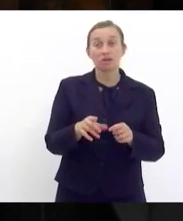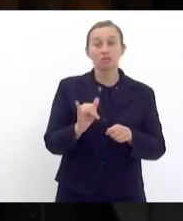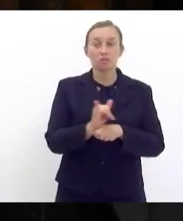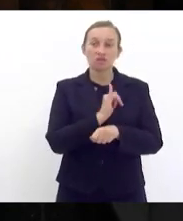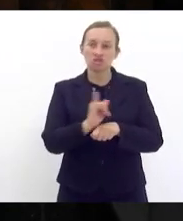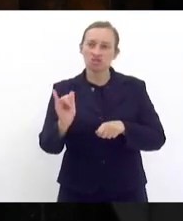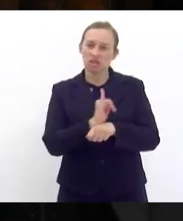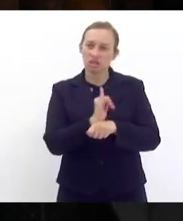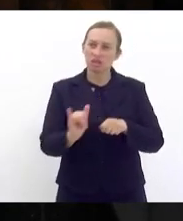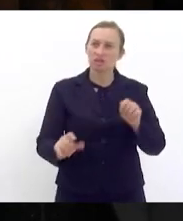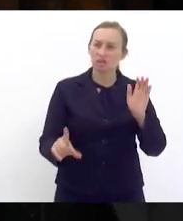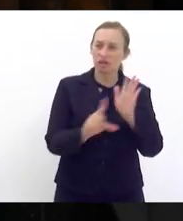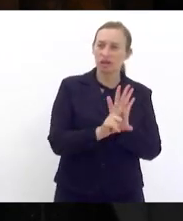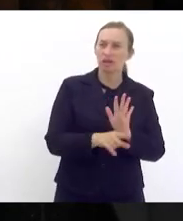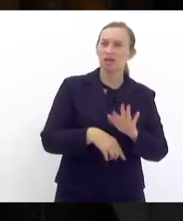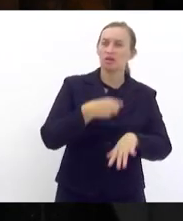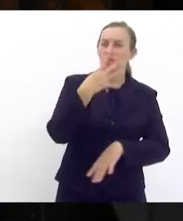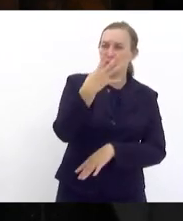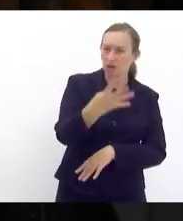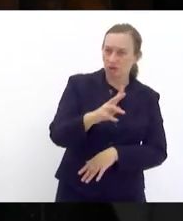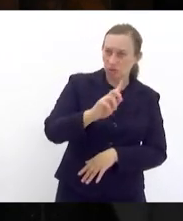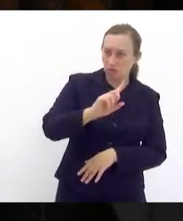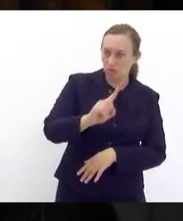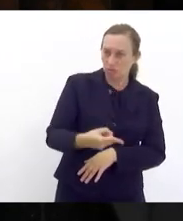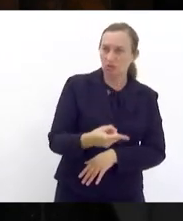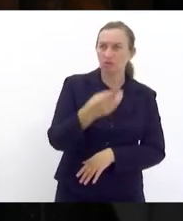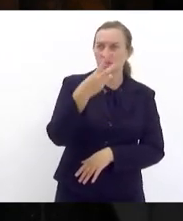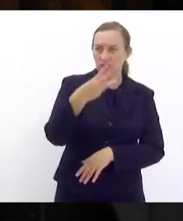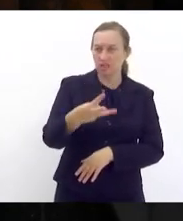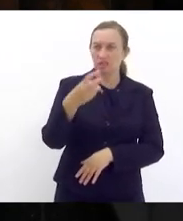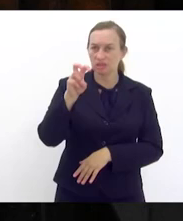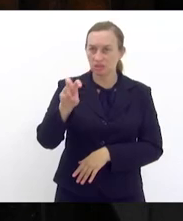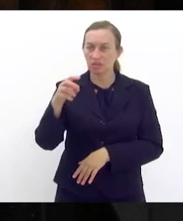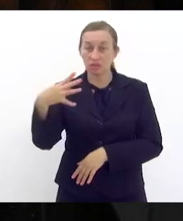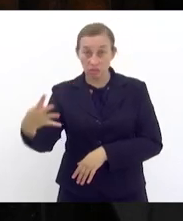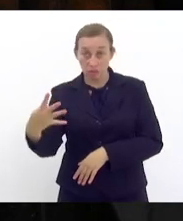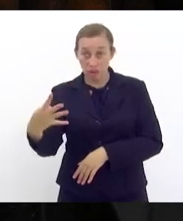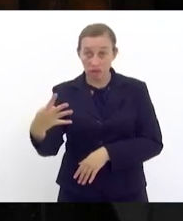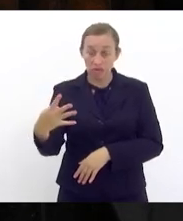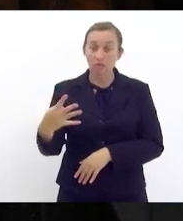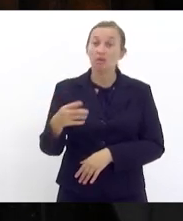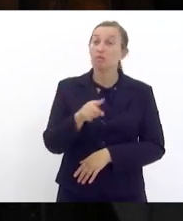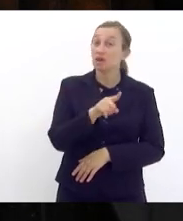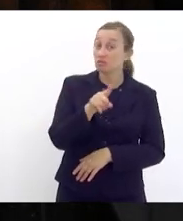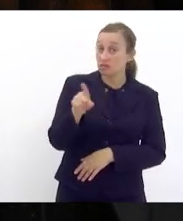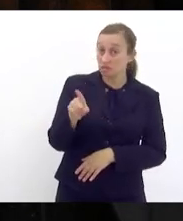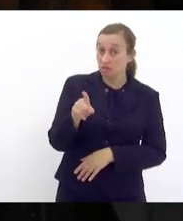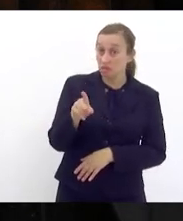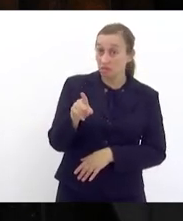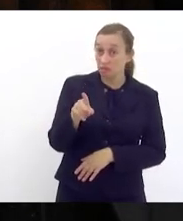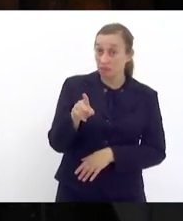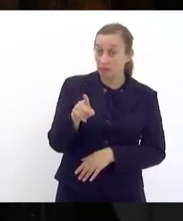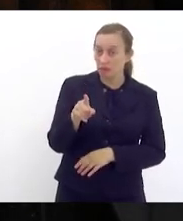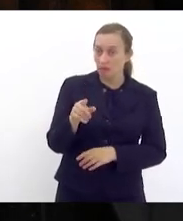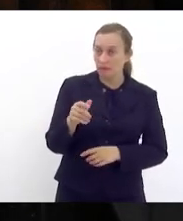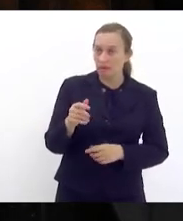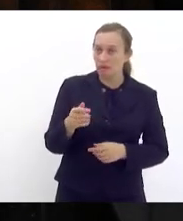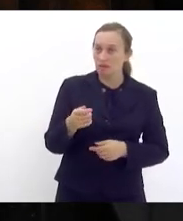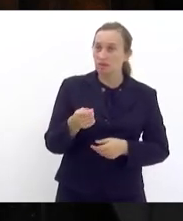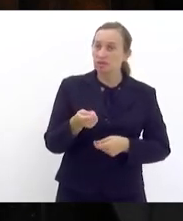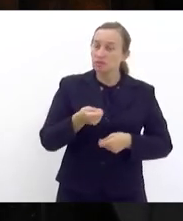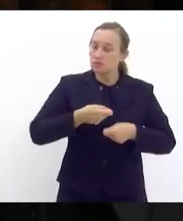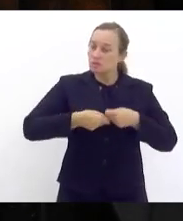.320 de 64, que é a lei orçamentária brasileira, para que você segure as